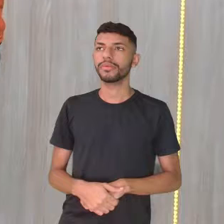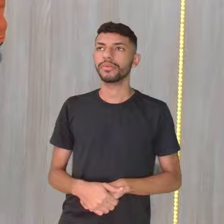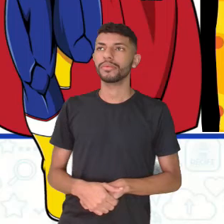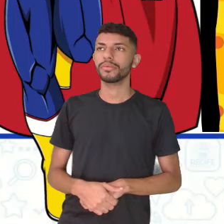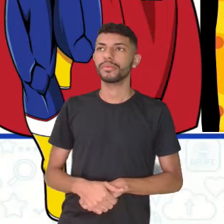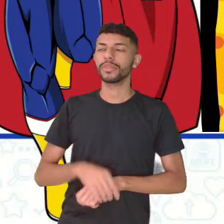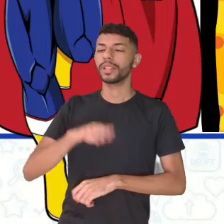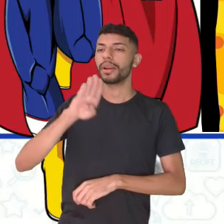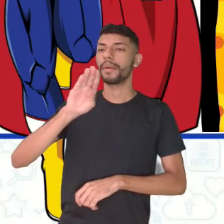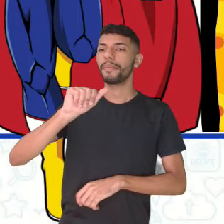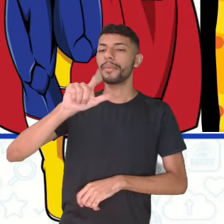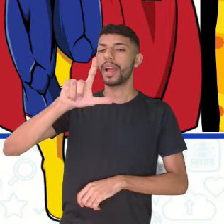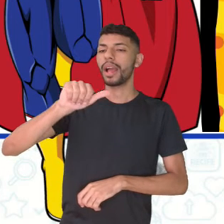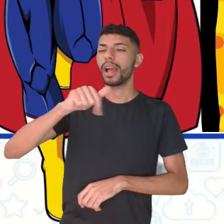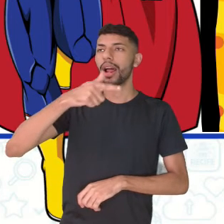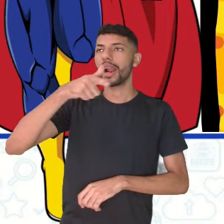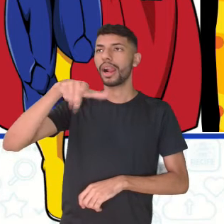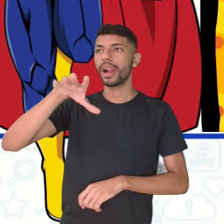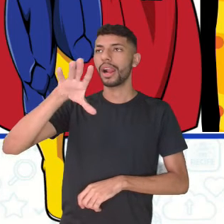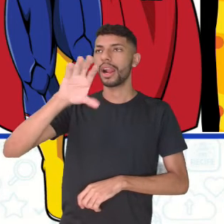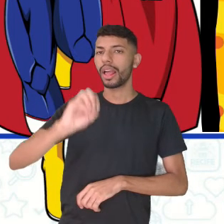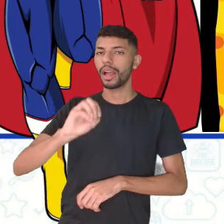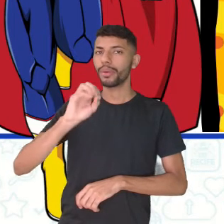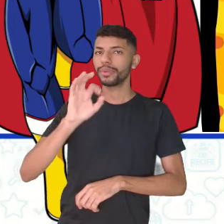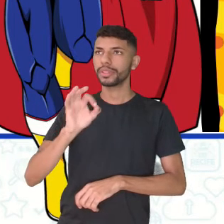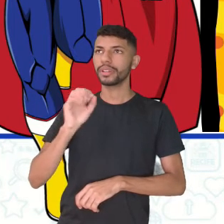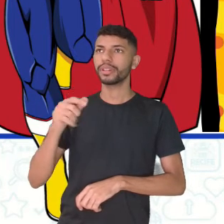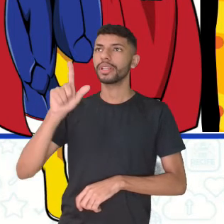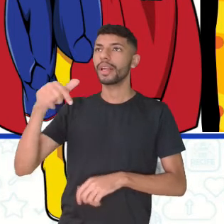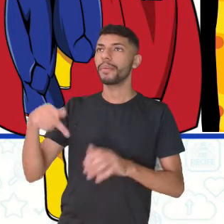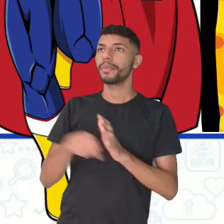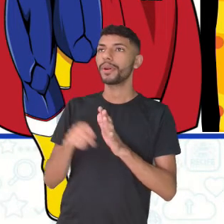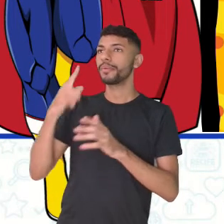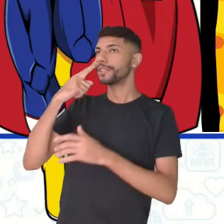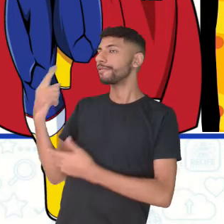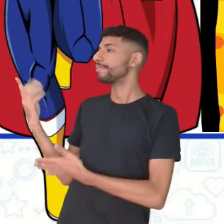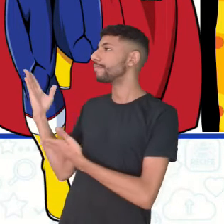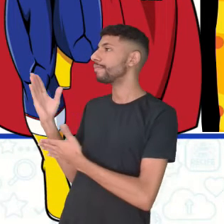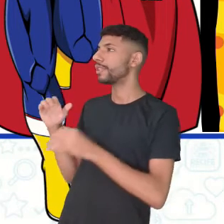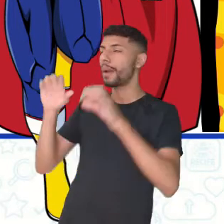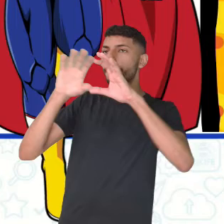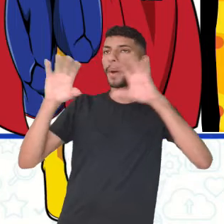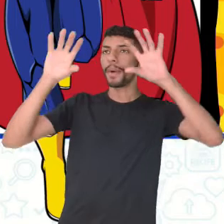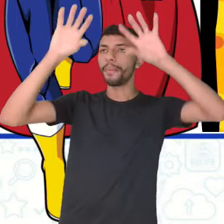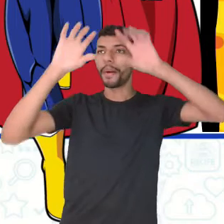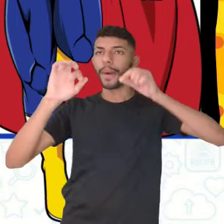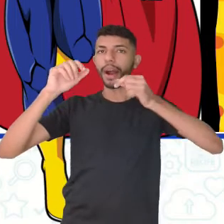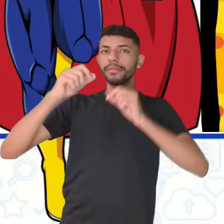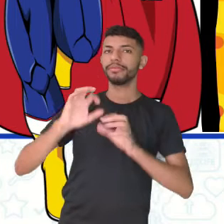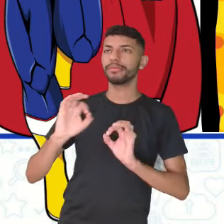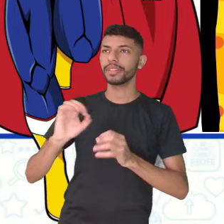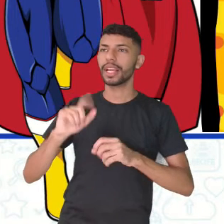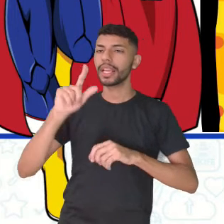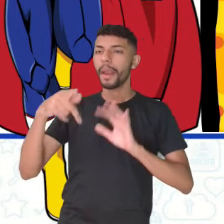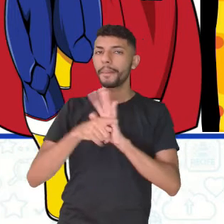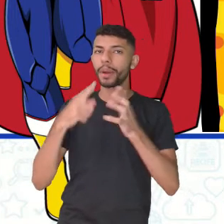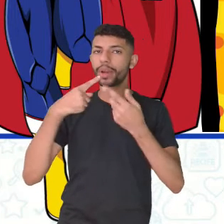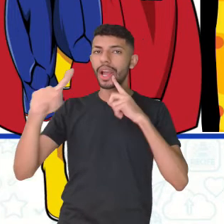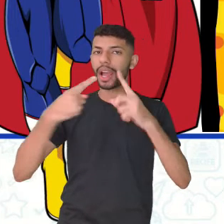o balance, ou então speech bubbles. Olha lá, que interessante. São os balões de texto, né, de diálogo.